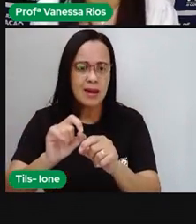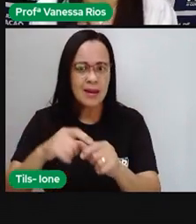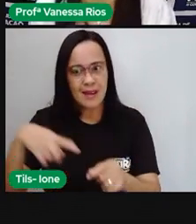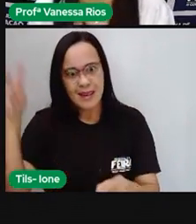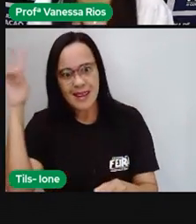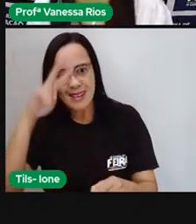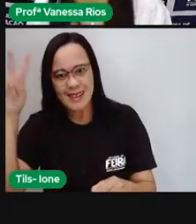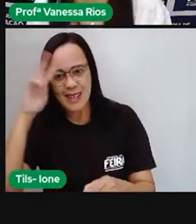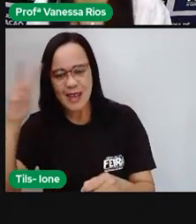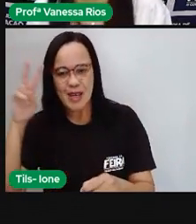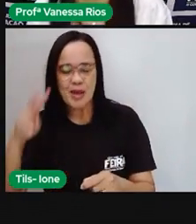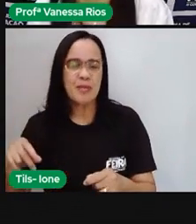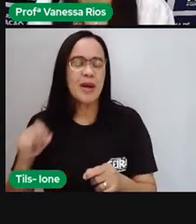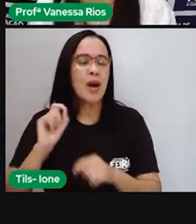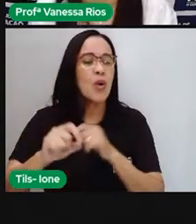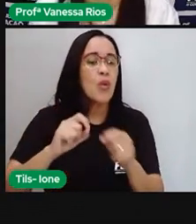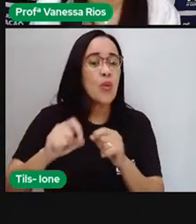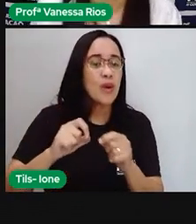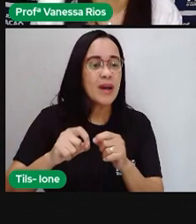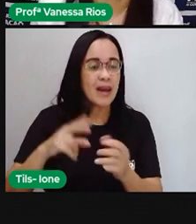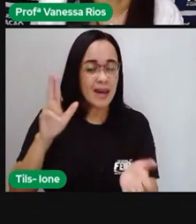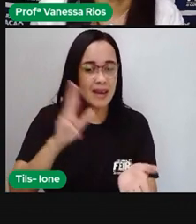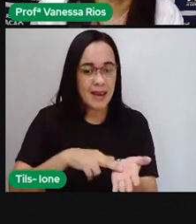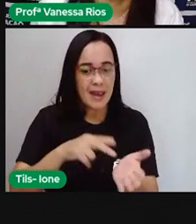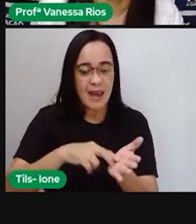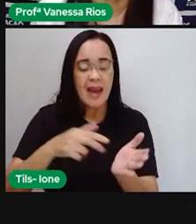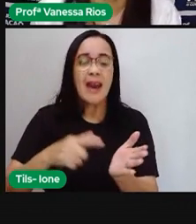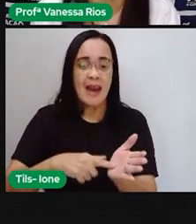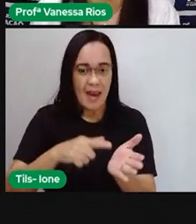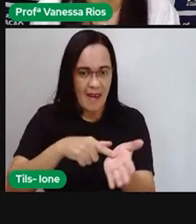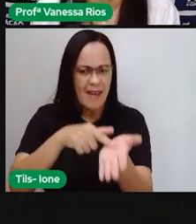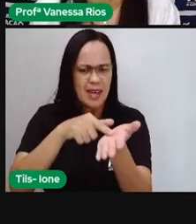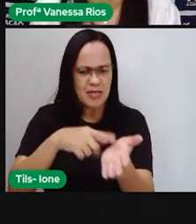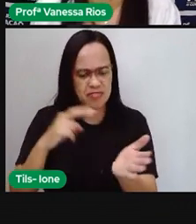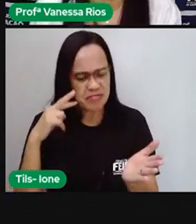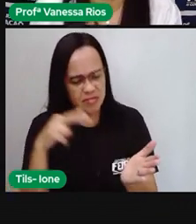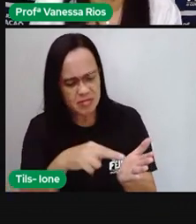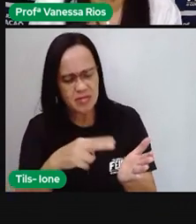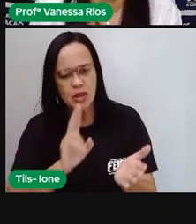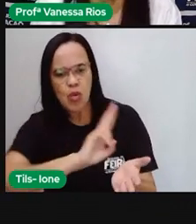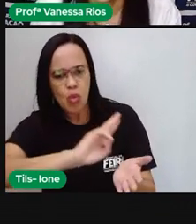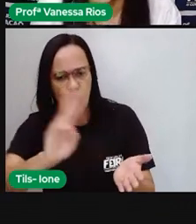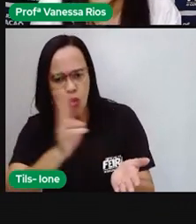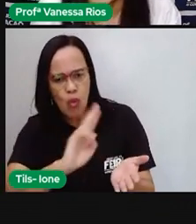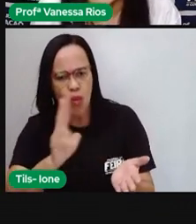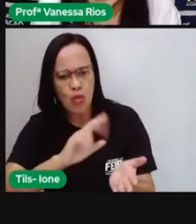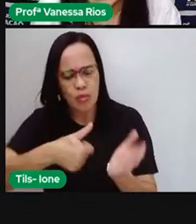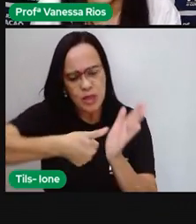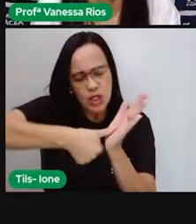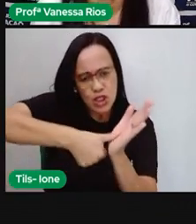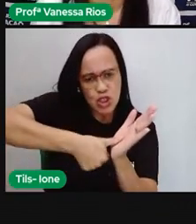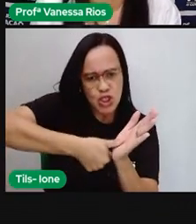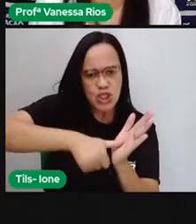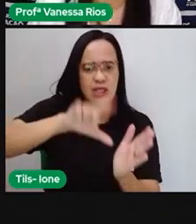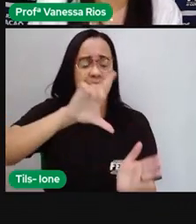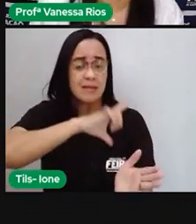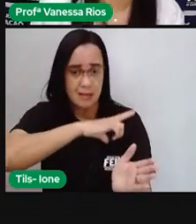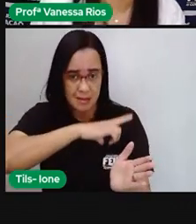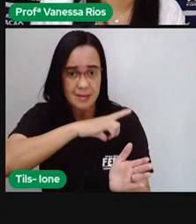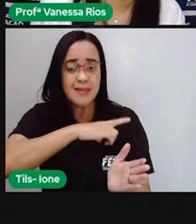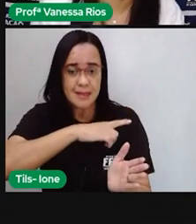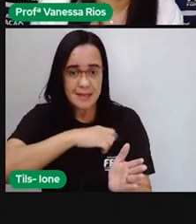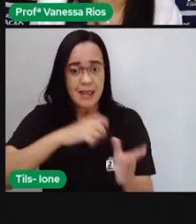Aquilo que vai estar lá escrito nosso nome, nossa data de nascimento, vai estar lá impressa nossa digital, não é? Uma